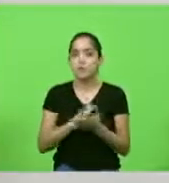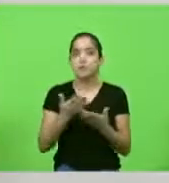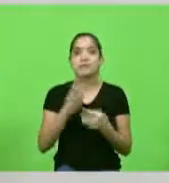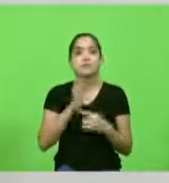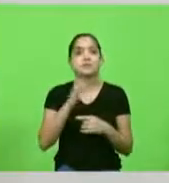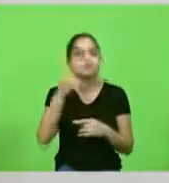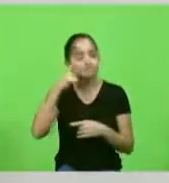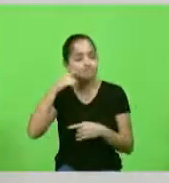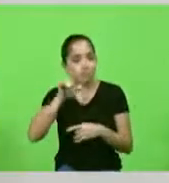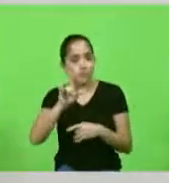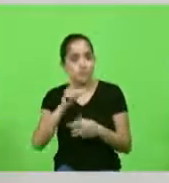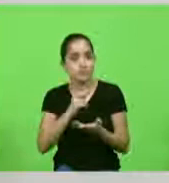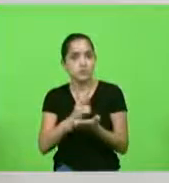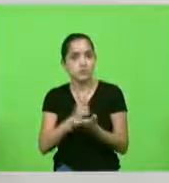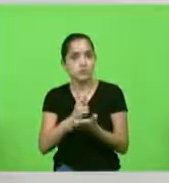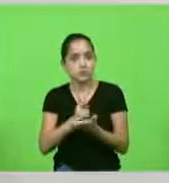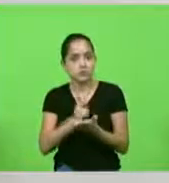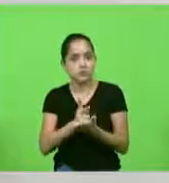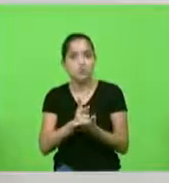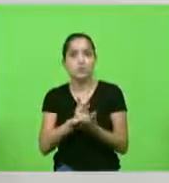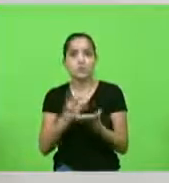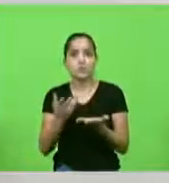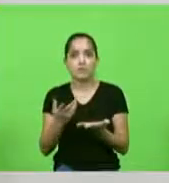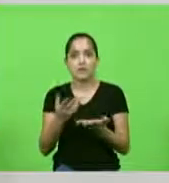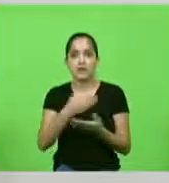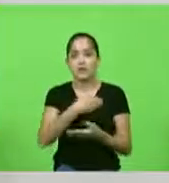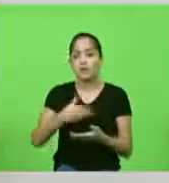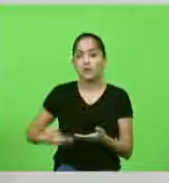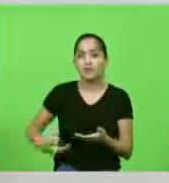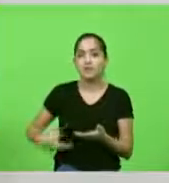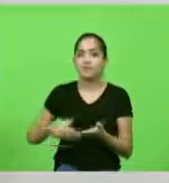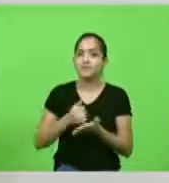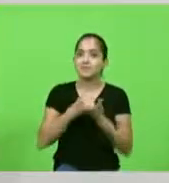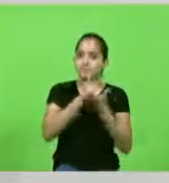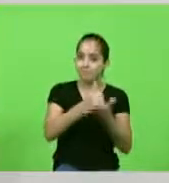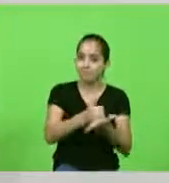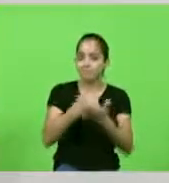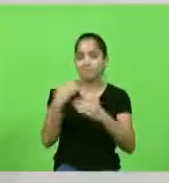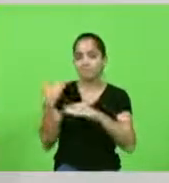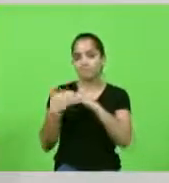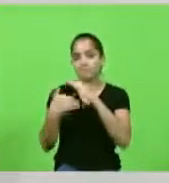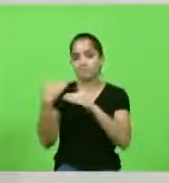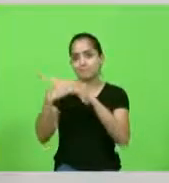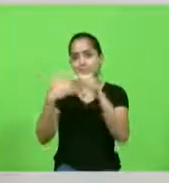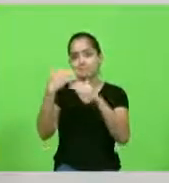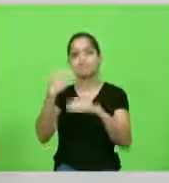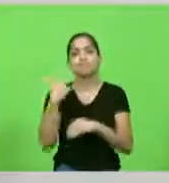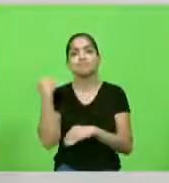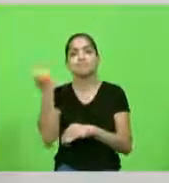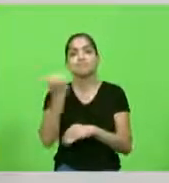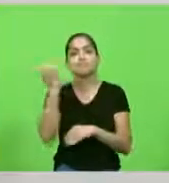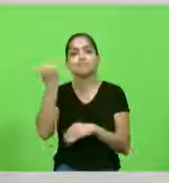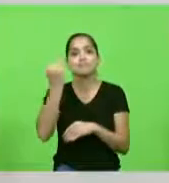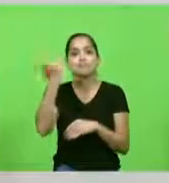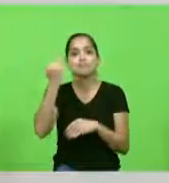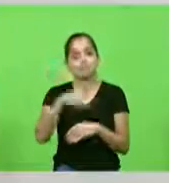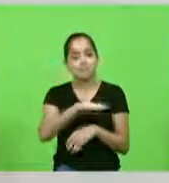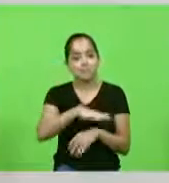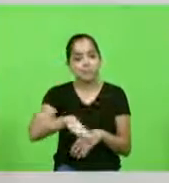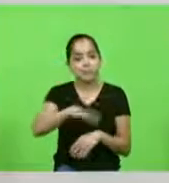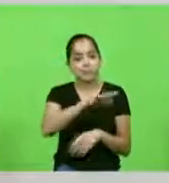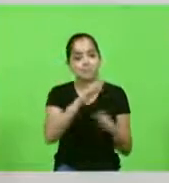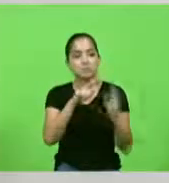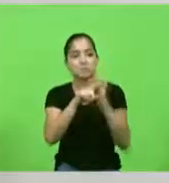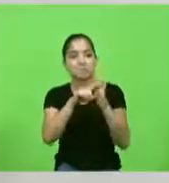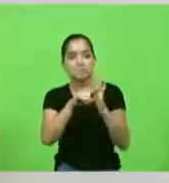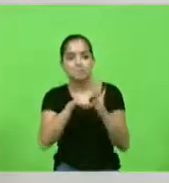manter e a gente consiga ter governantes que apoiem desenvolvam e saibam a importância que o setor de pesquisa